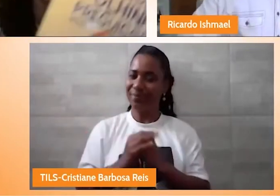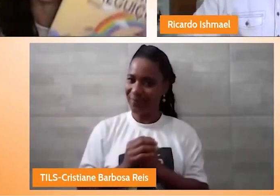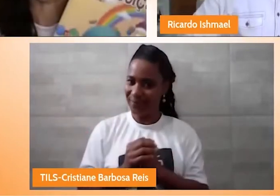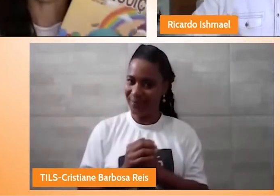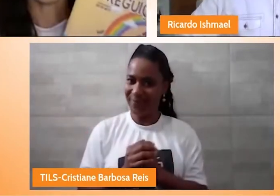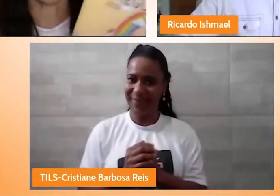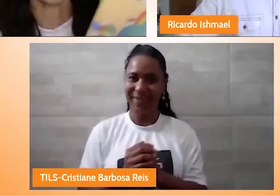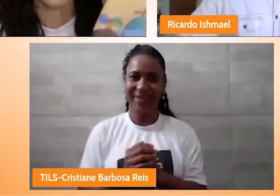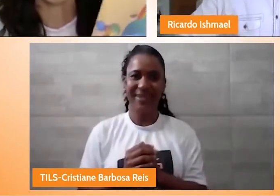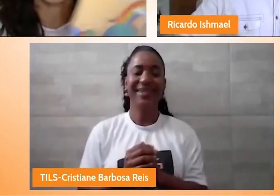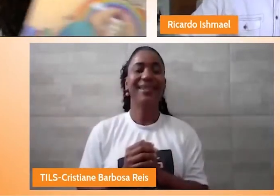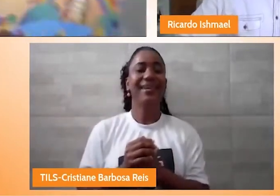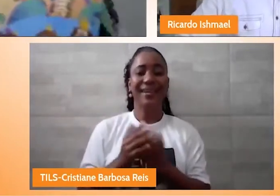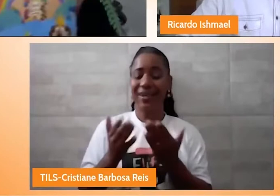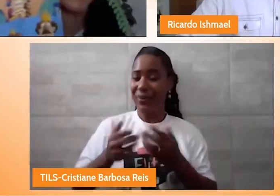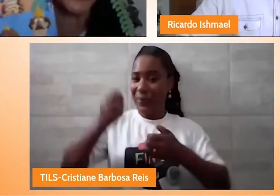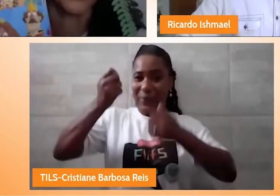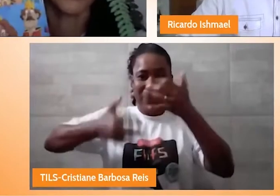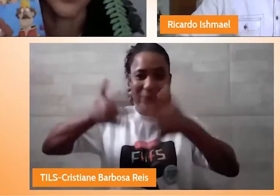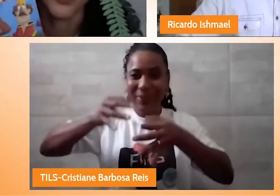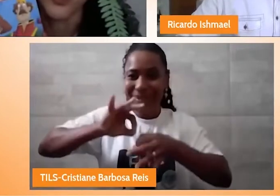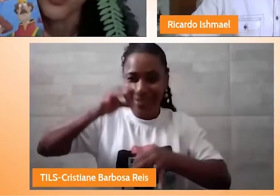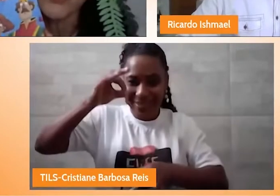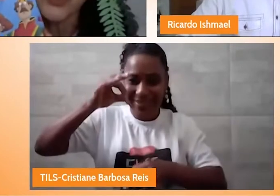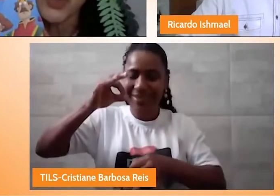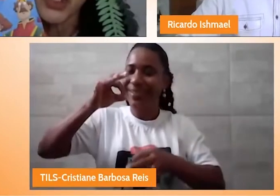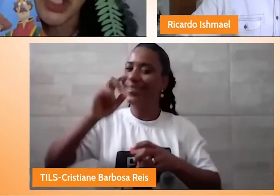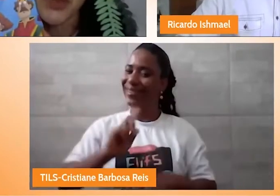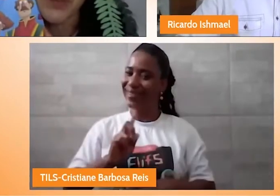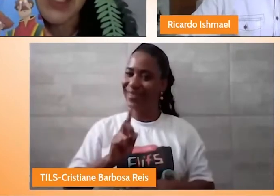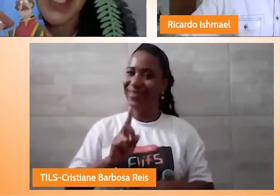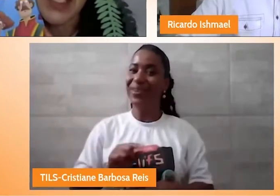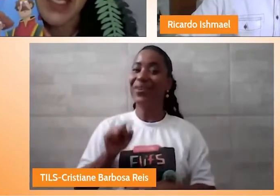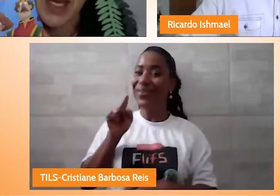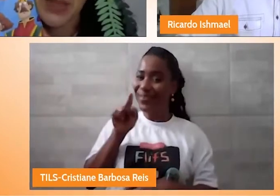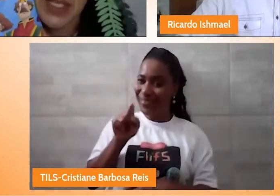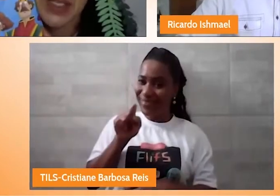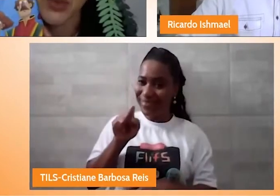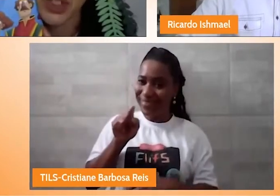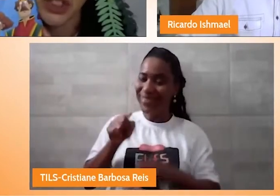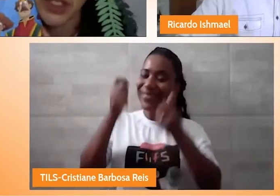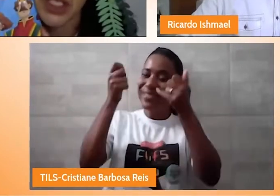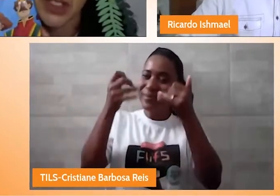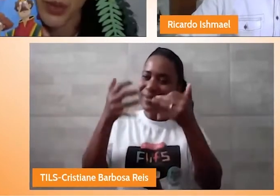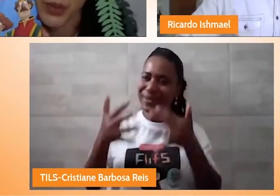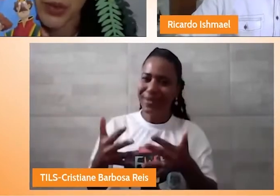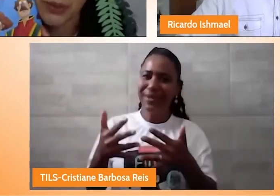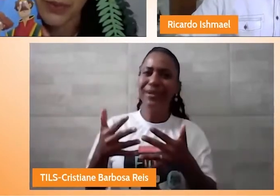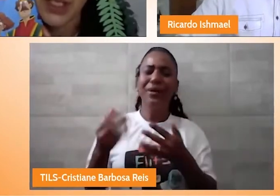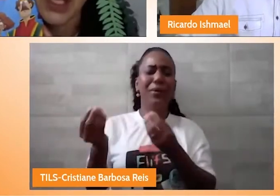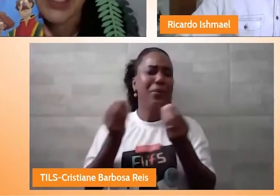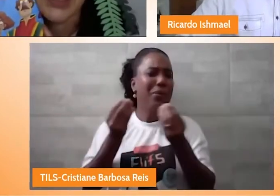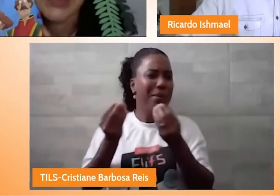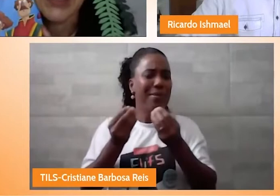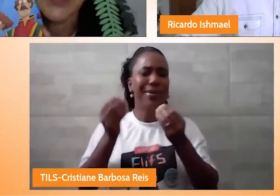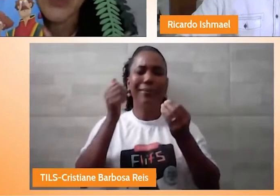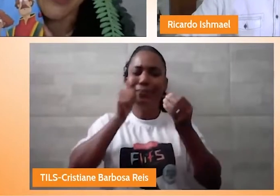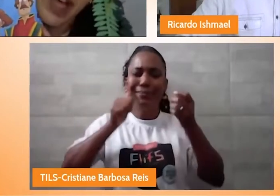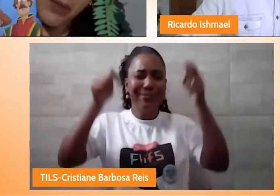sim. Eu quero que você fale um pouquinho como surgiu a Princesa do Olhinho Preguiçoso.